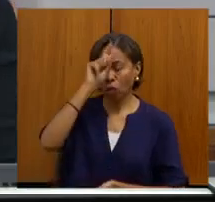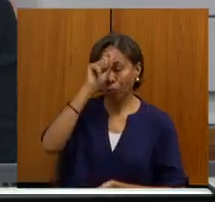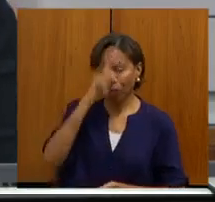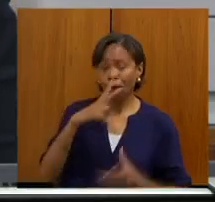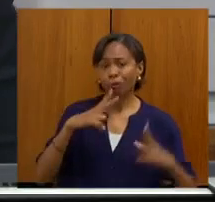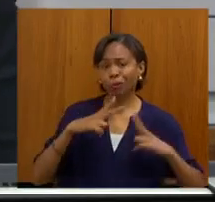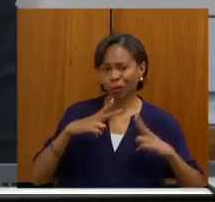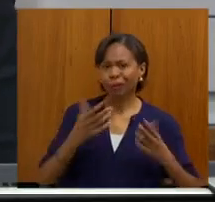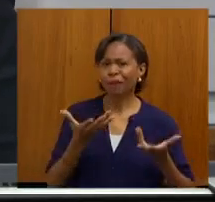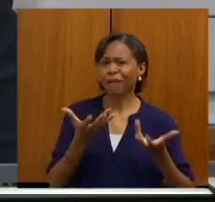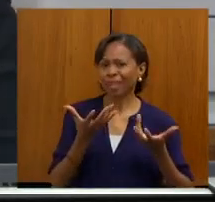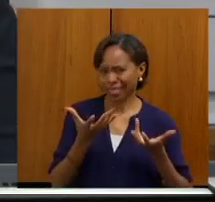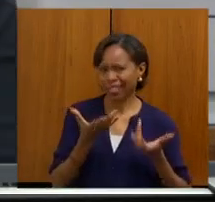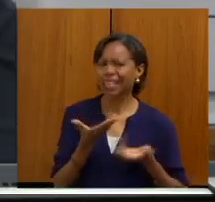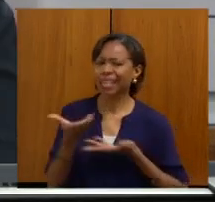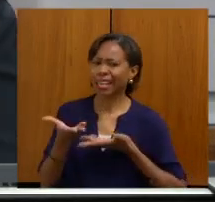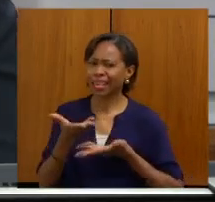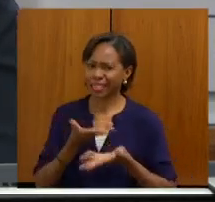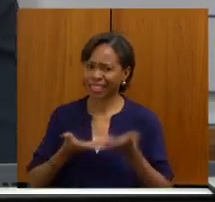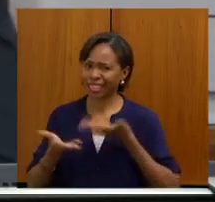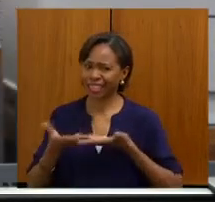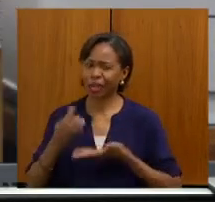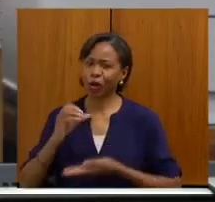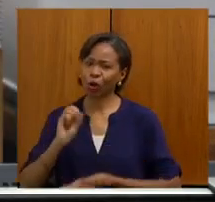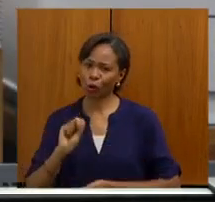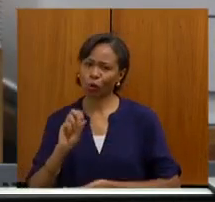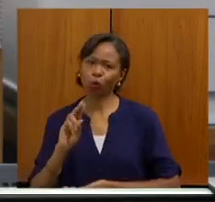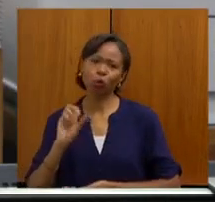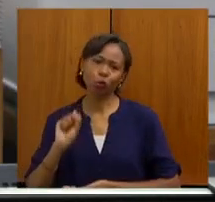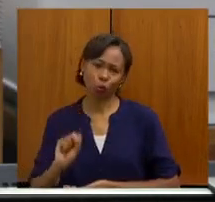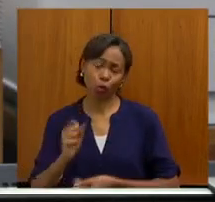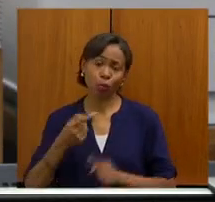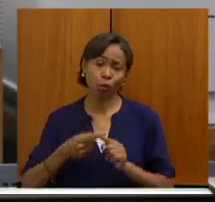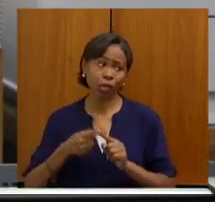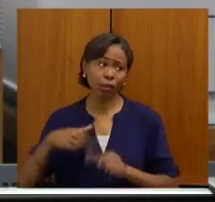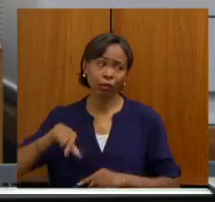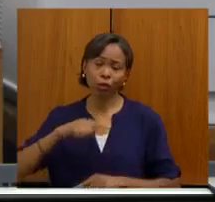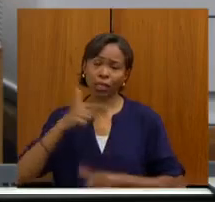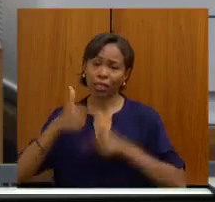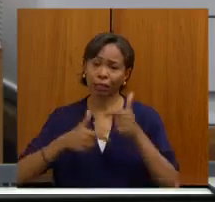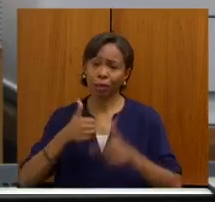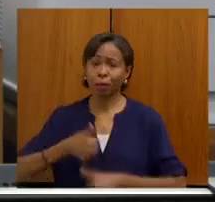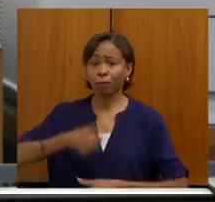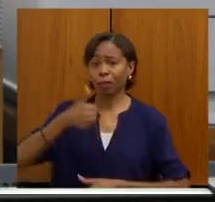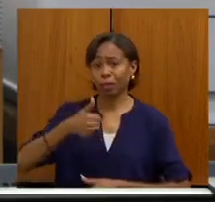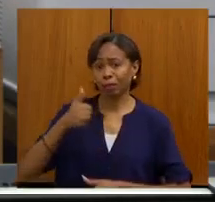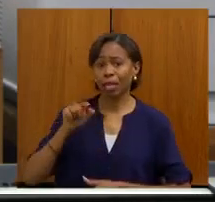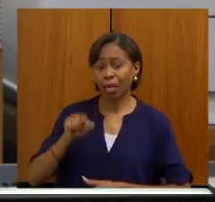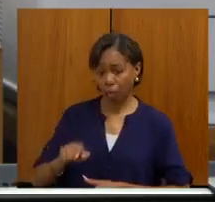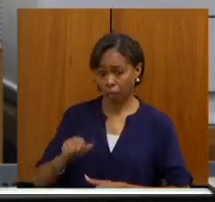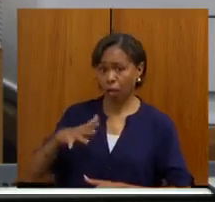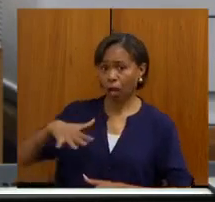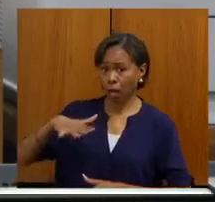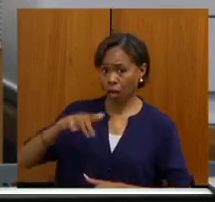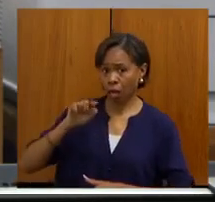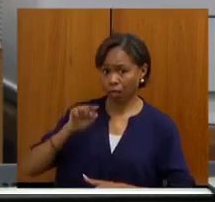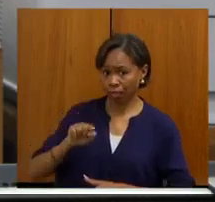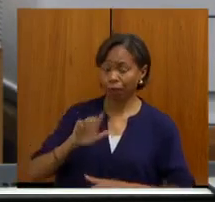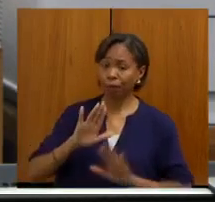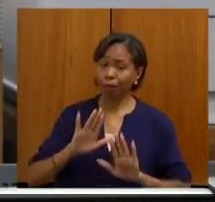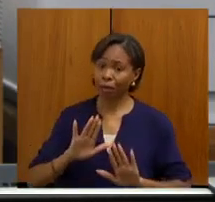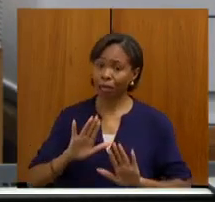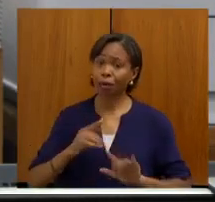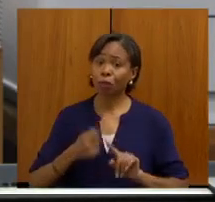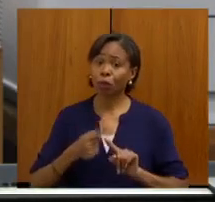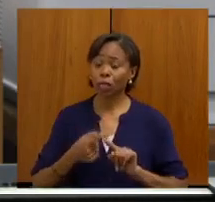porque a gente primeiro oferece para a rede, mas, se sobrar ainda cirurgia, nós vamos oferecer para a rede privada. A gente tem certeza que a gente é competitivo